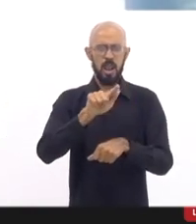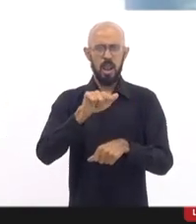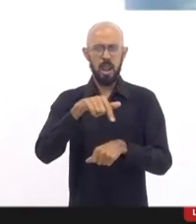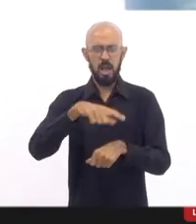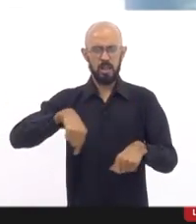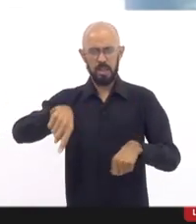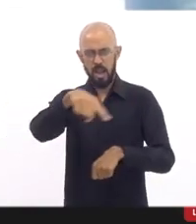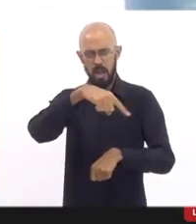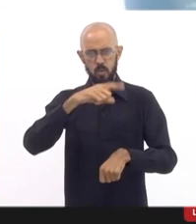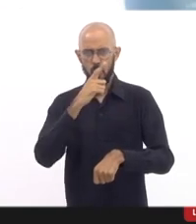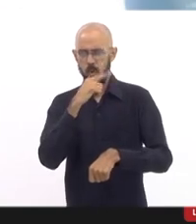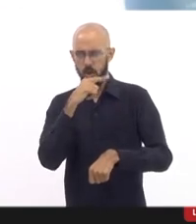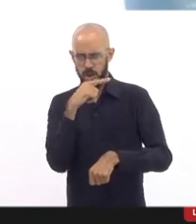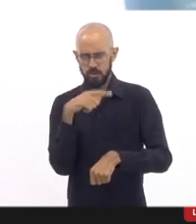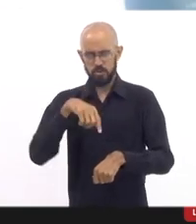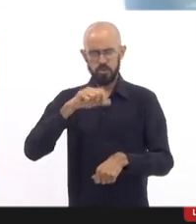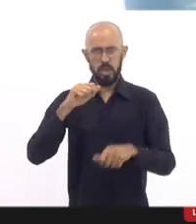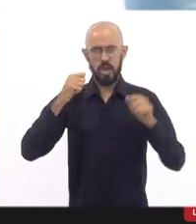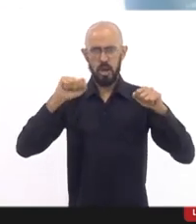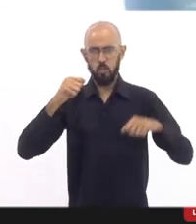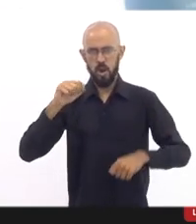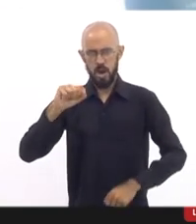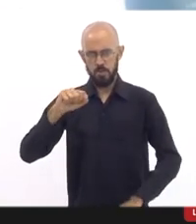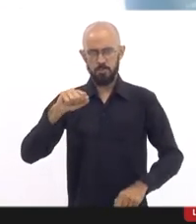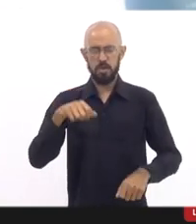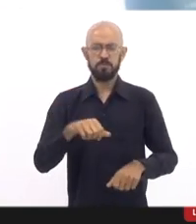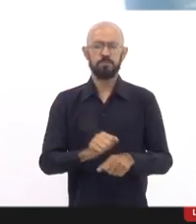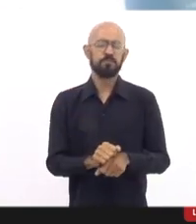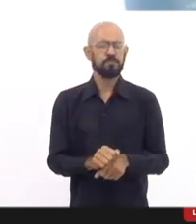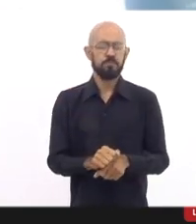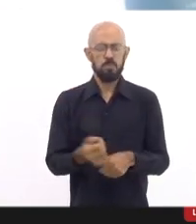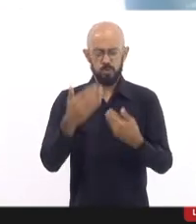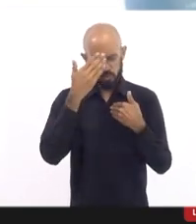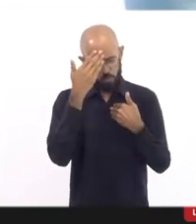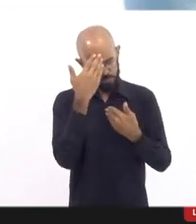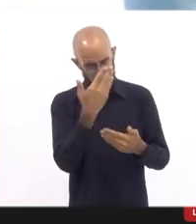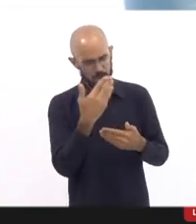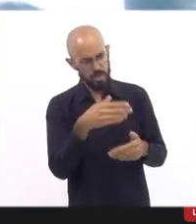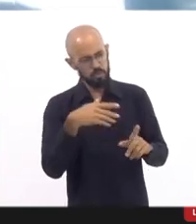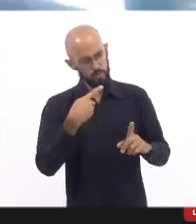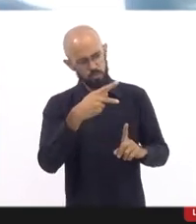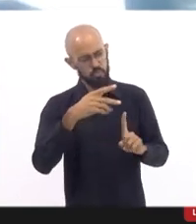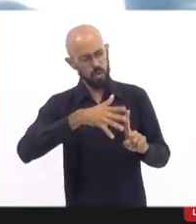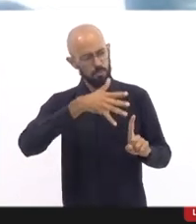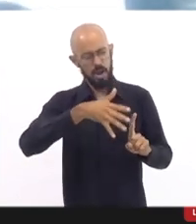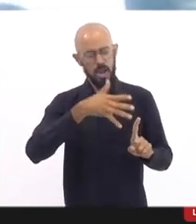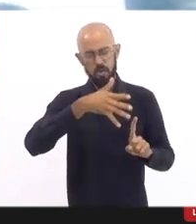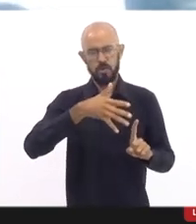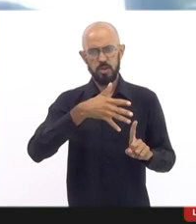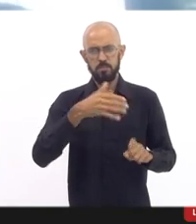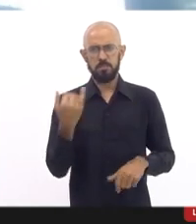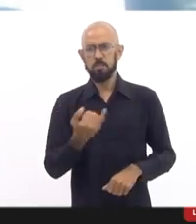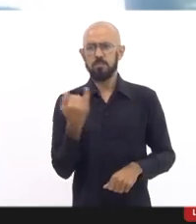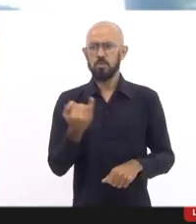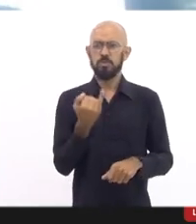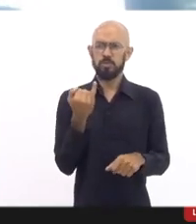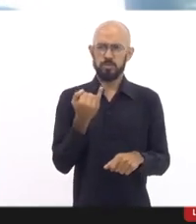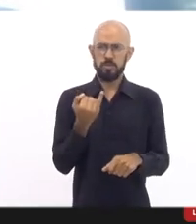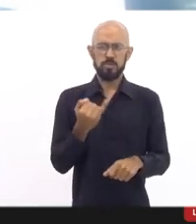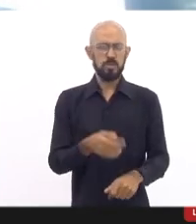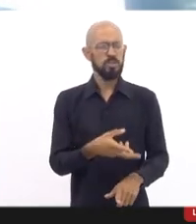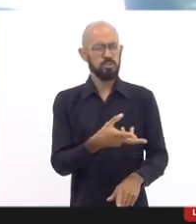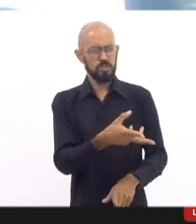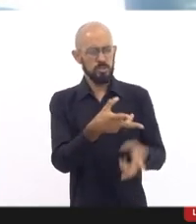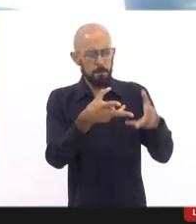Niterói. Eliane, obrigado pela presença, doutora Eliane, a palavra é sua. É importante ouvir o